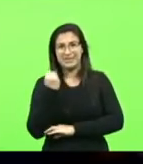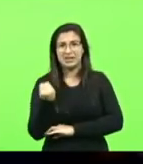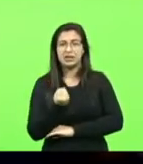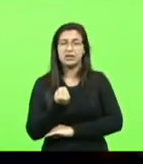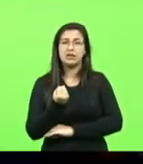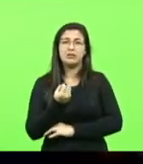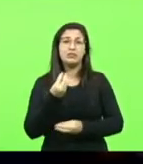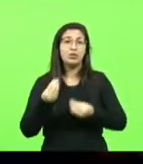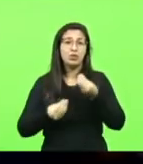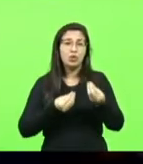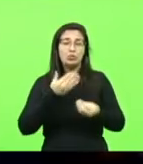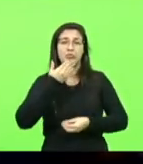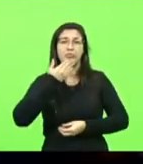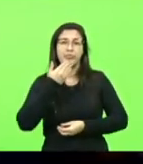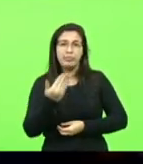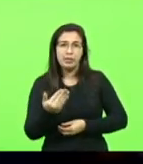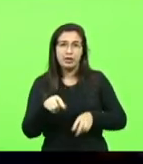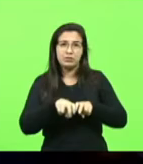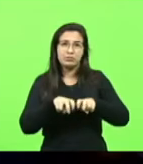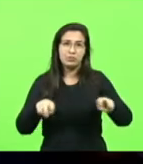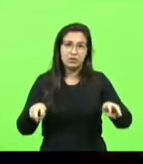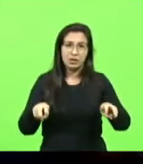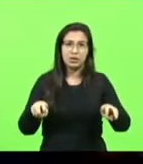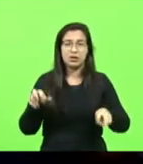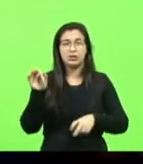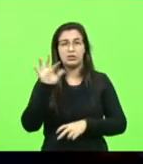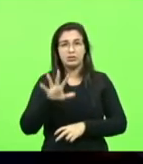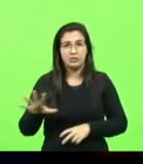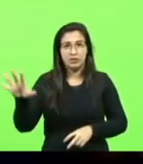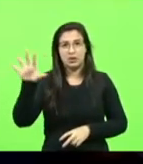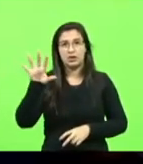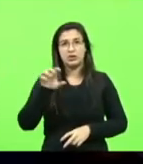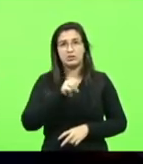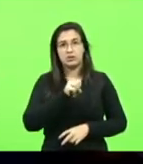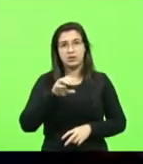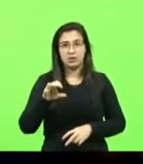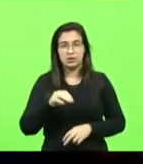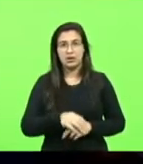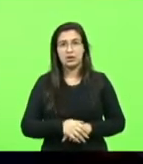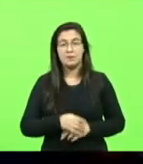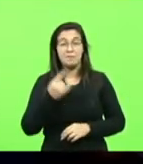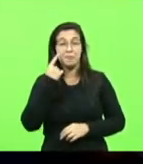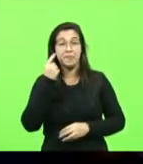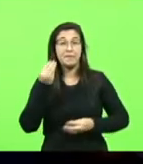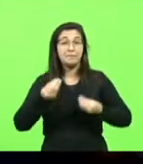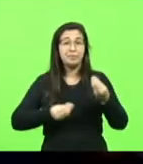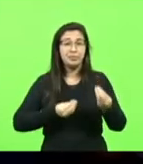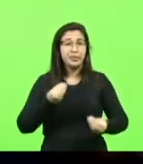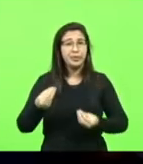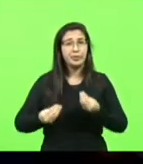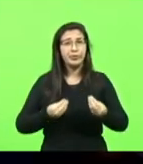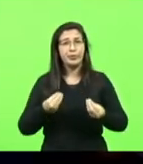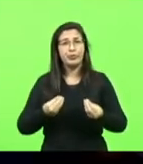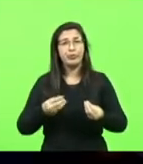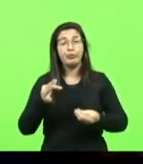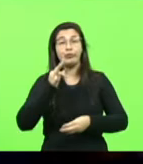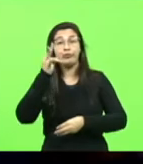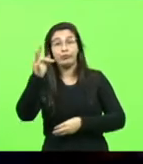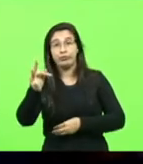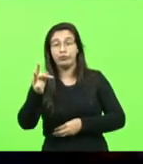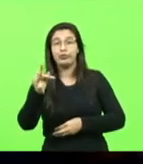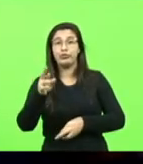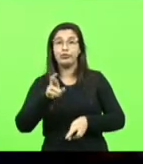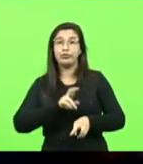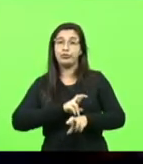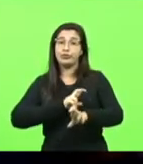a bancada federal catarinense para tentar reverter ou melhorar ou ver algum tipo de horizonte diferente daqueles